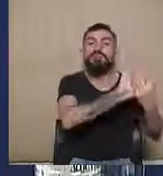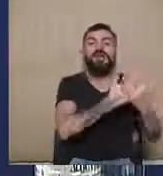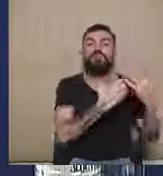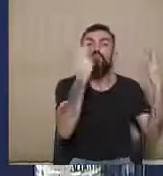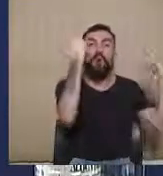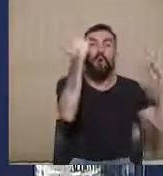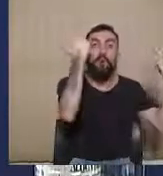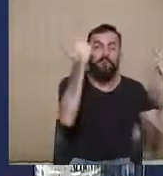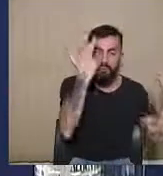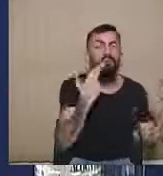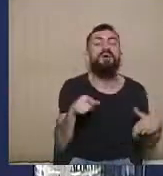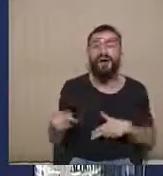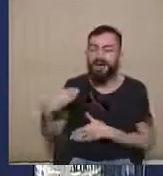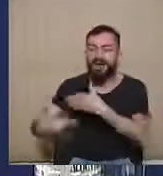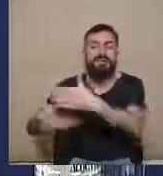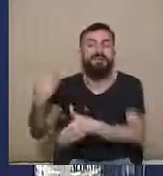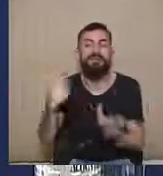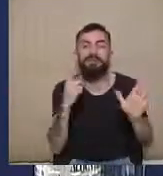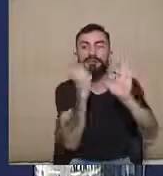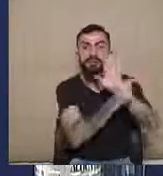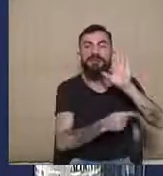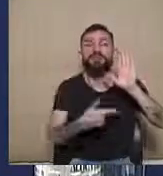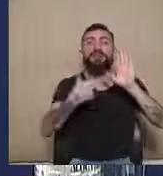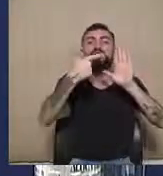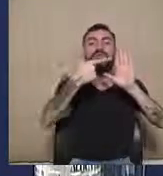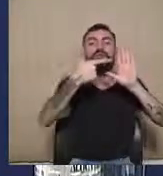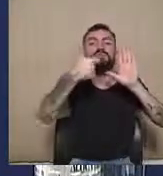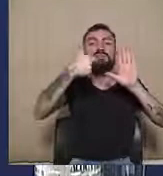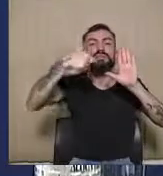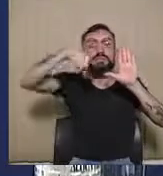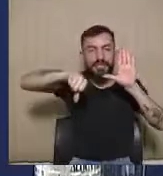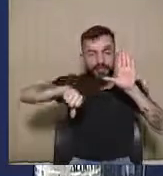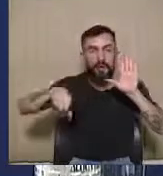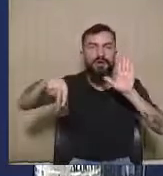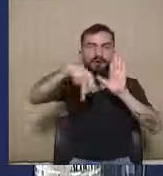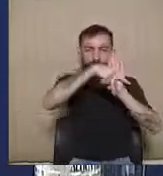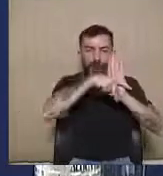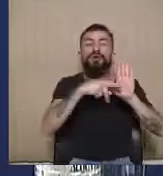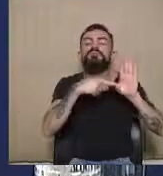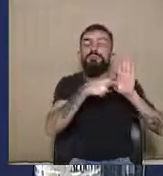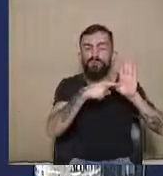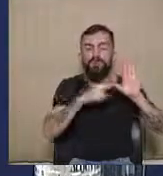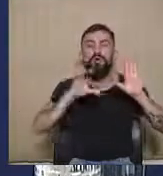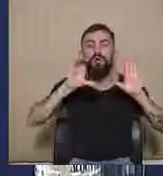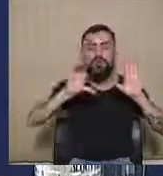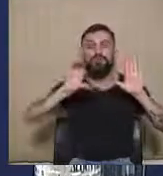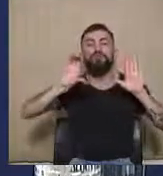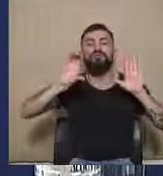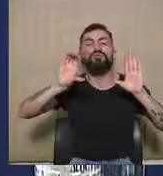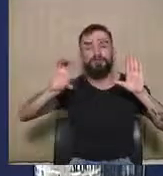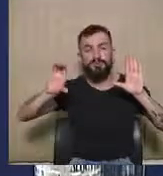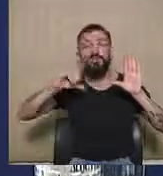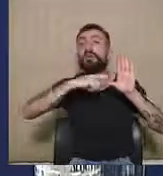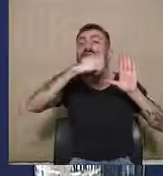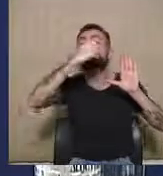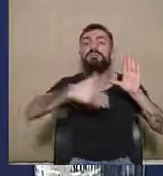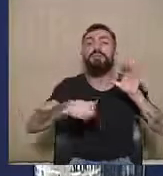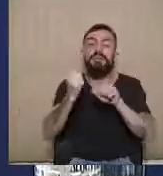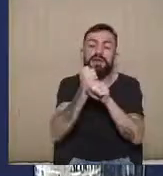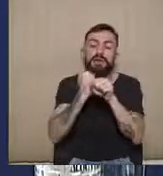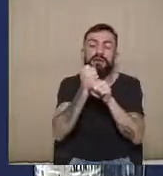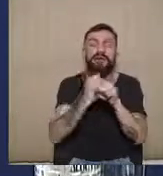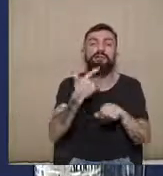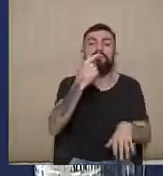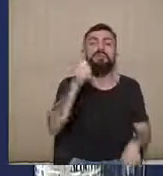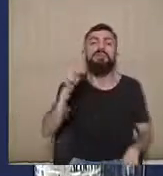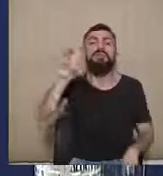ter a nosso favor a regra do artigo 219 do Código de Processo Civil, que veio dizer lá em 2015 que os prazos são contados em dias